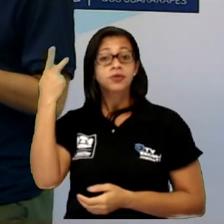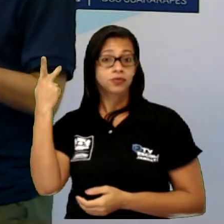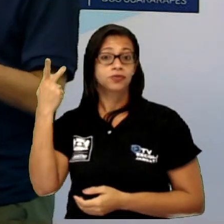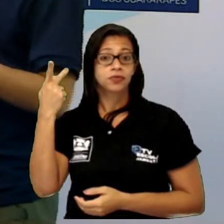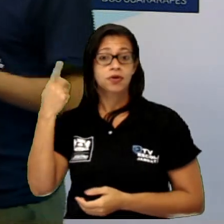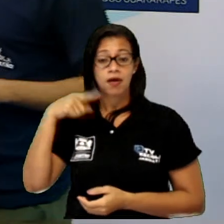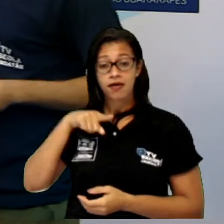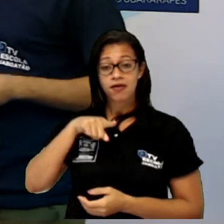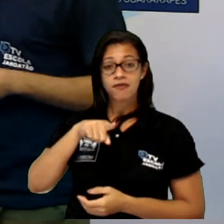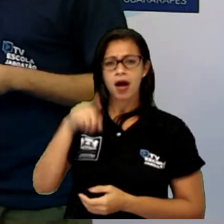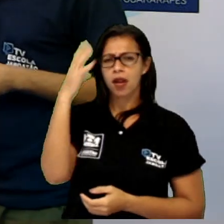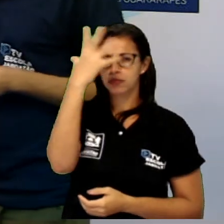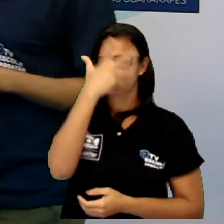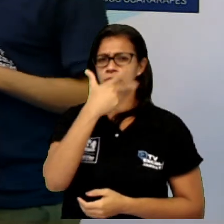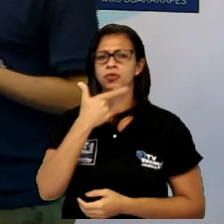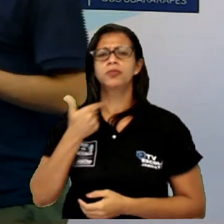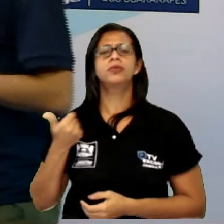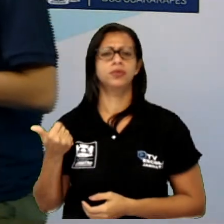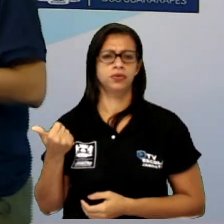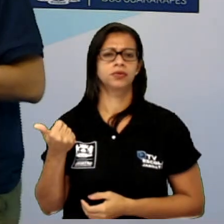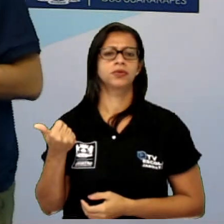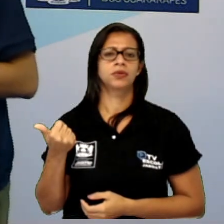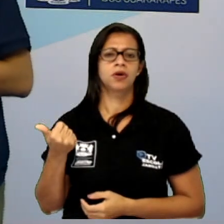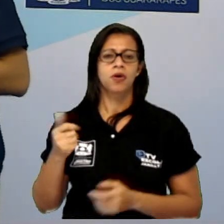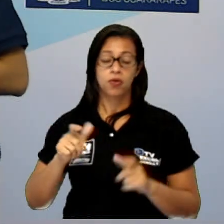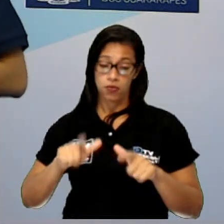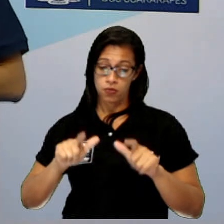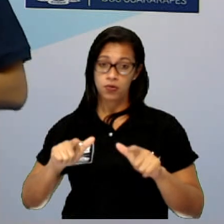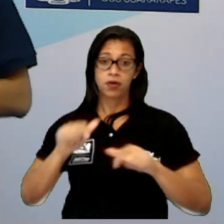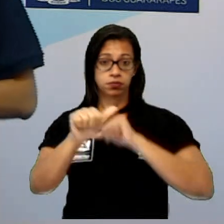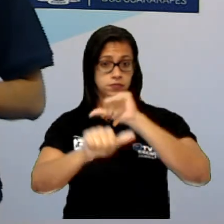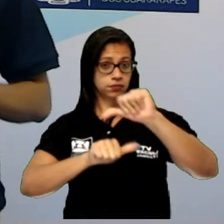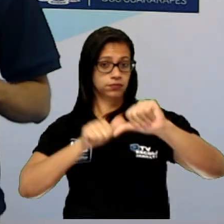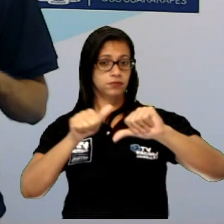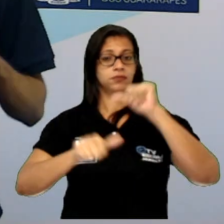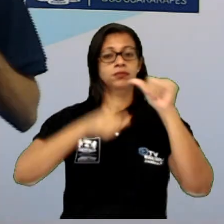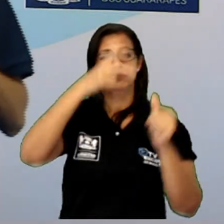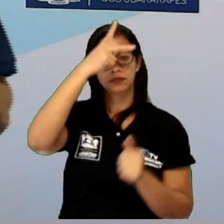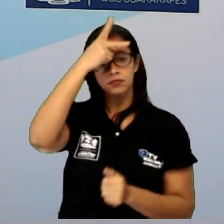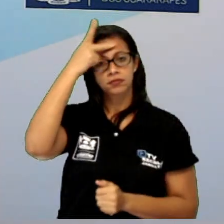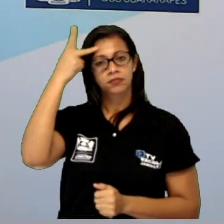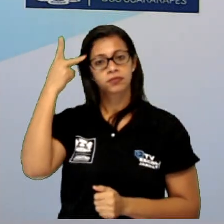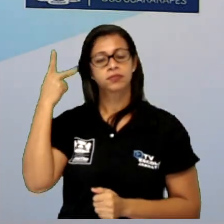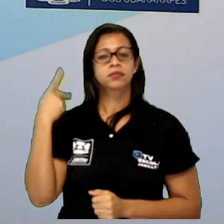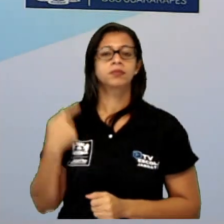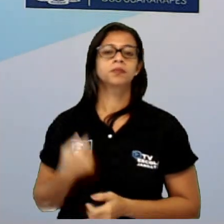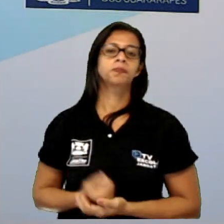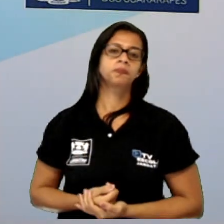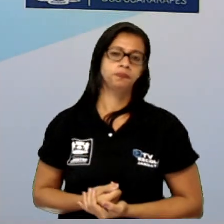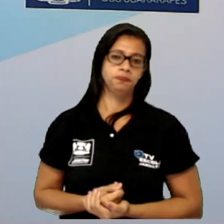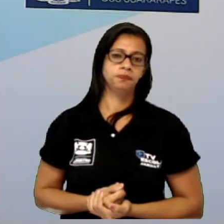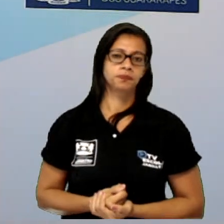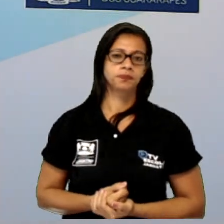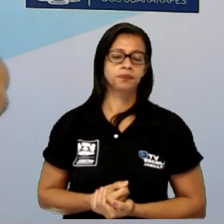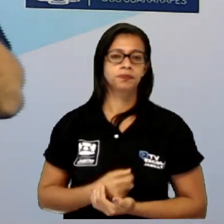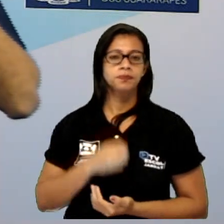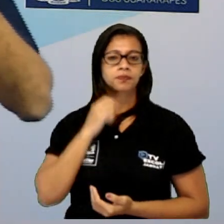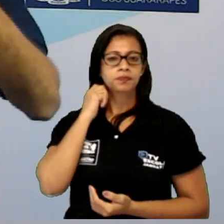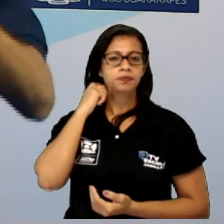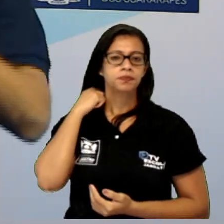bonito e que foi transformado pelo homem, tá bom? E aí, quero agora